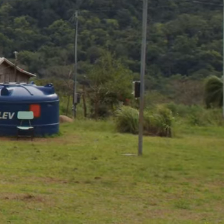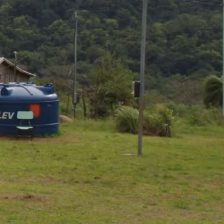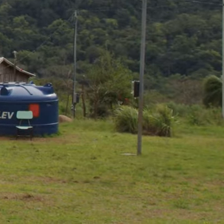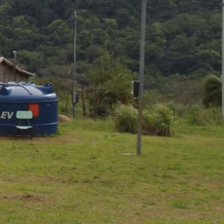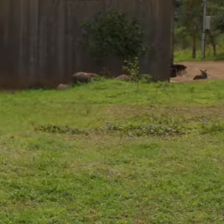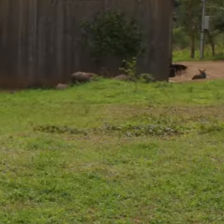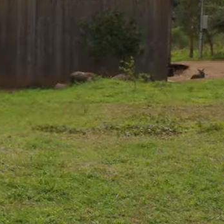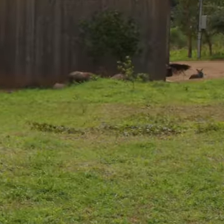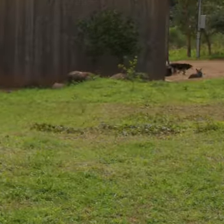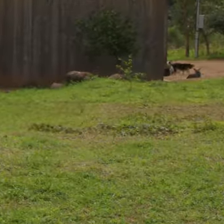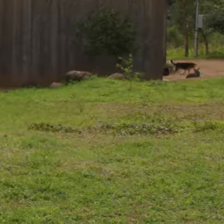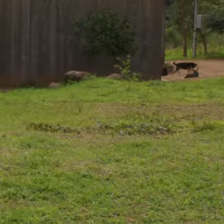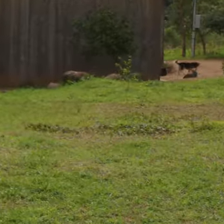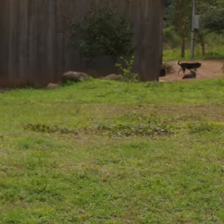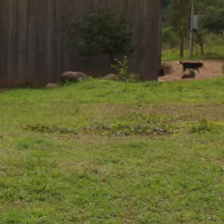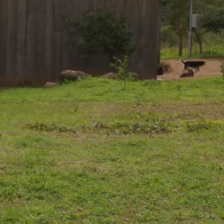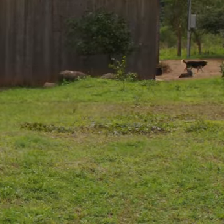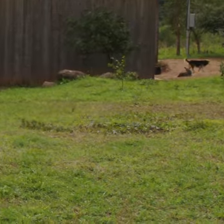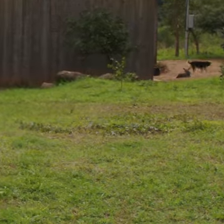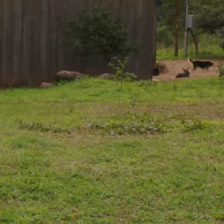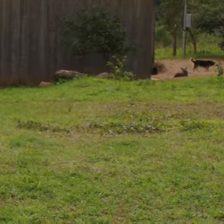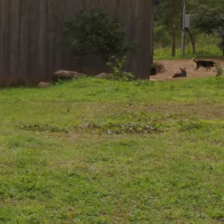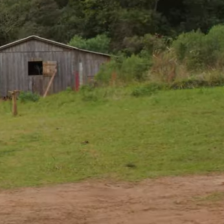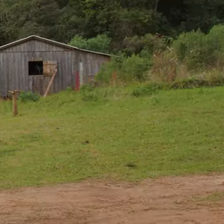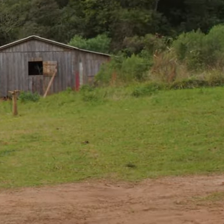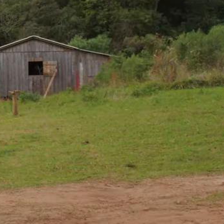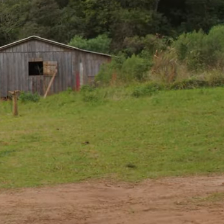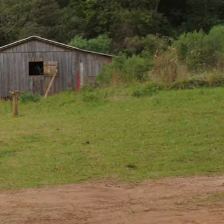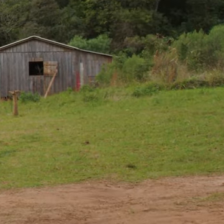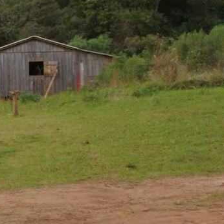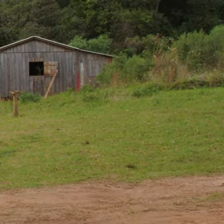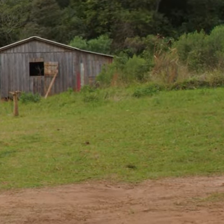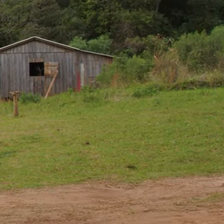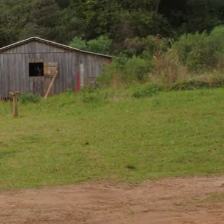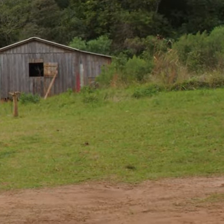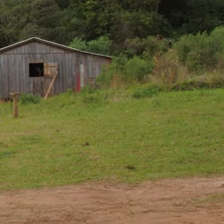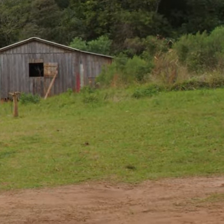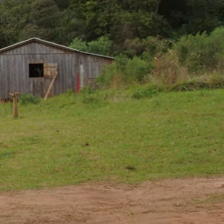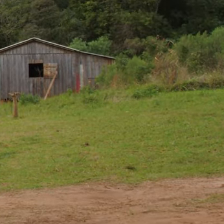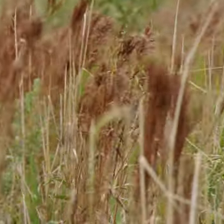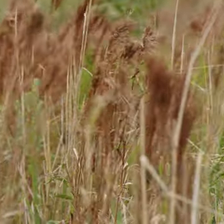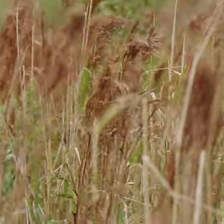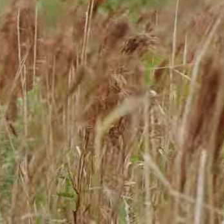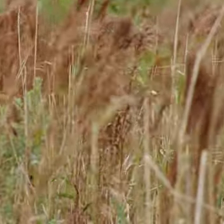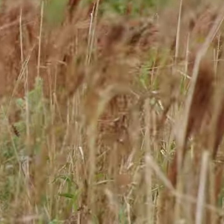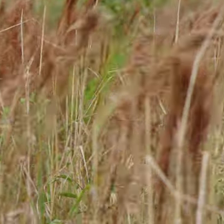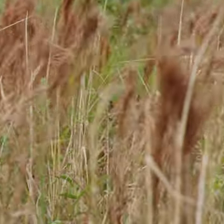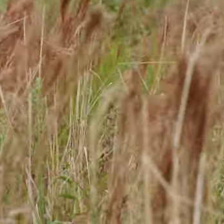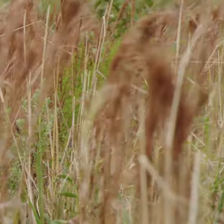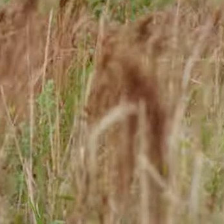Imagem aérea Da aldeia Em uma região montanhosa Com a cidade Bem ao fundo Na planície O vento forte Sacode as roupas Do varal